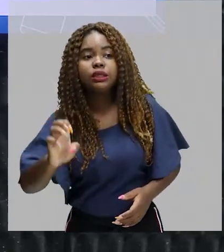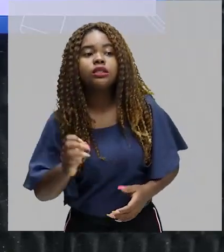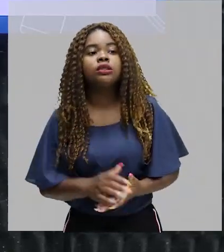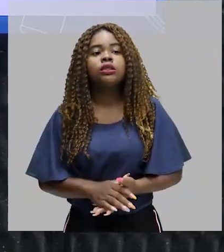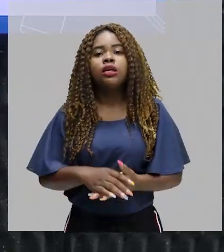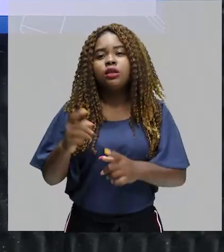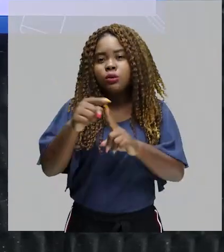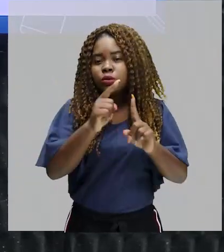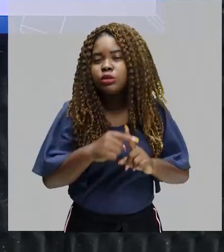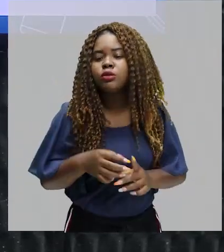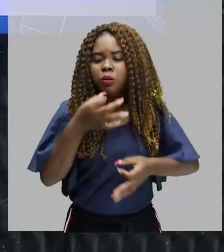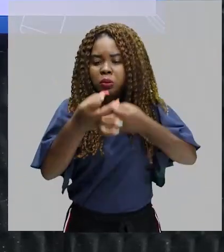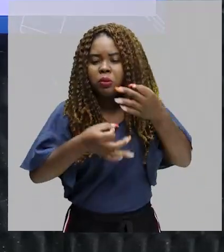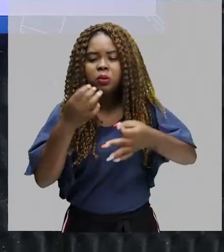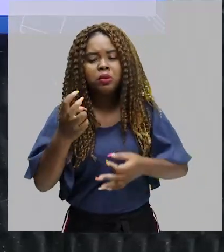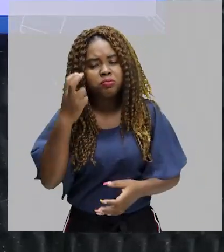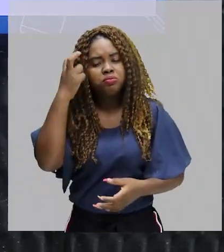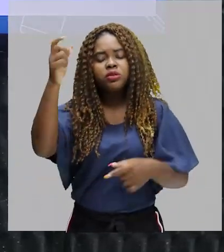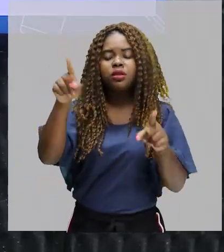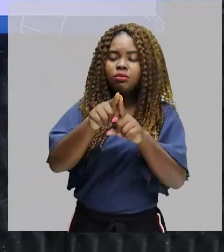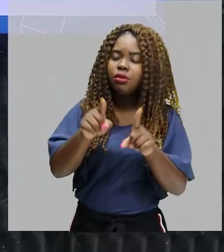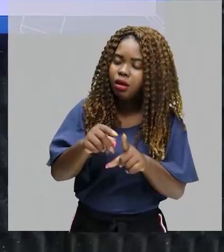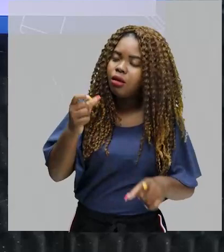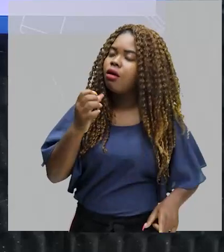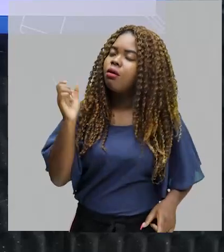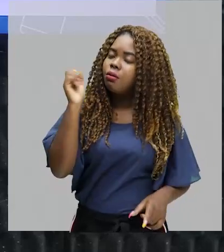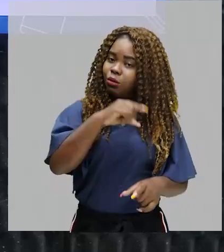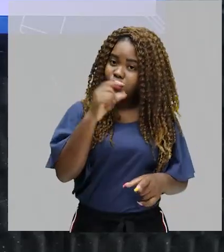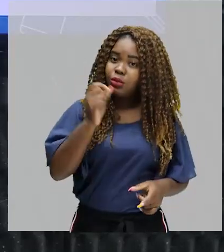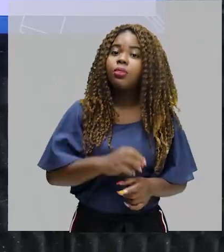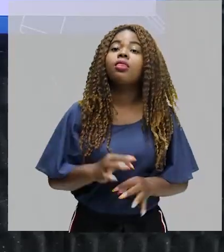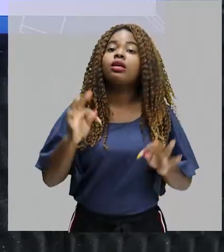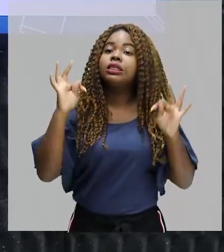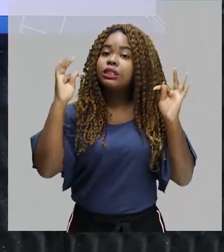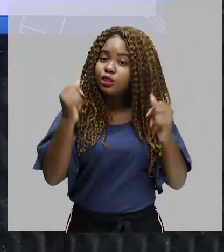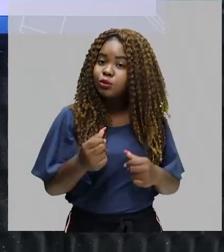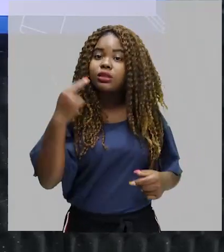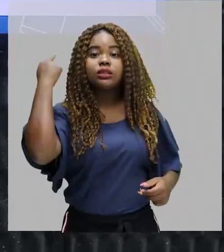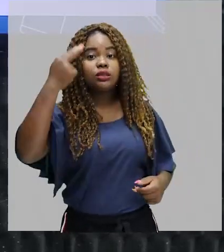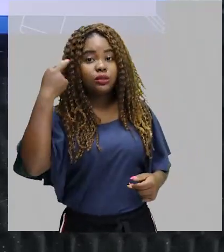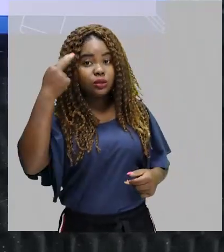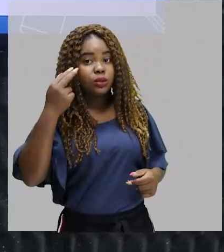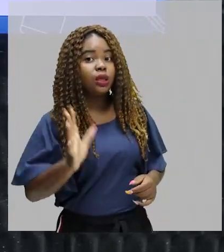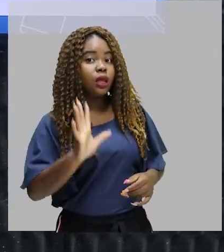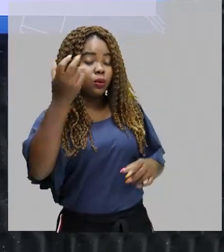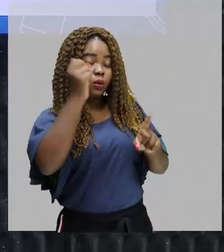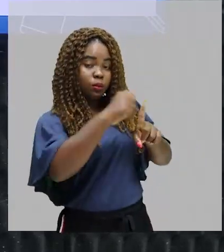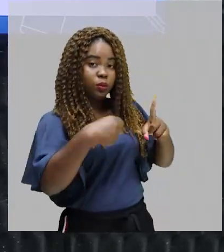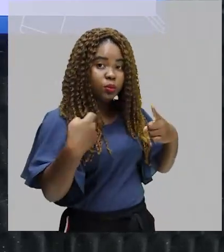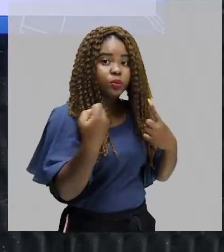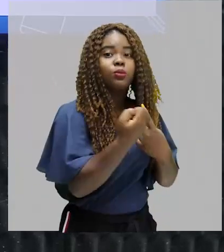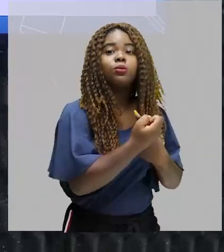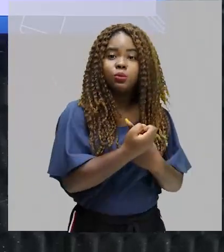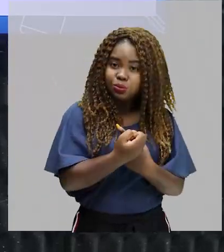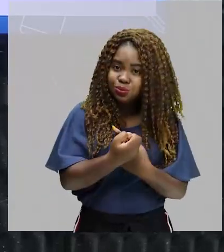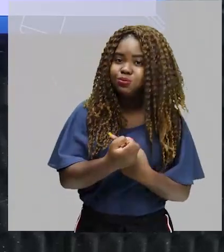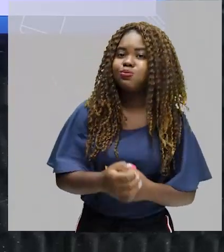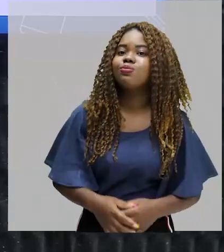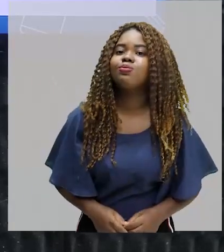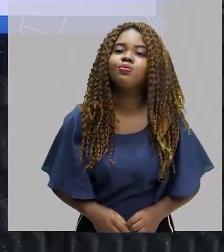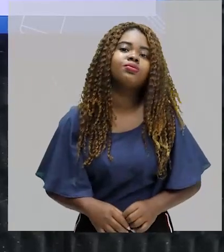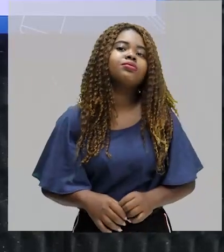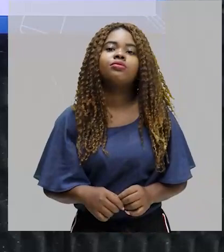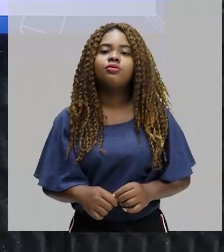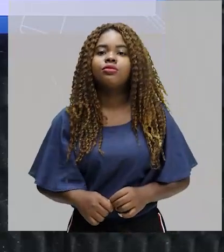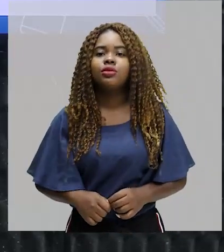inteligente, um pouco humorística, e traz toda essa reflexão acerca da sociedade. Eu, particularmente, gosto muito